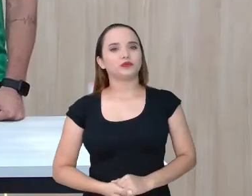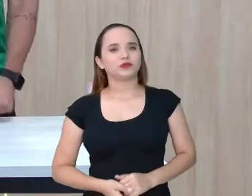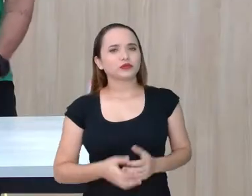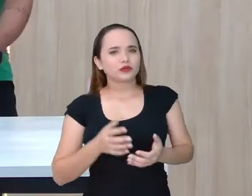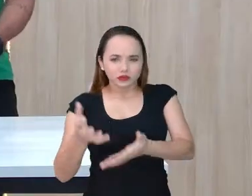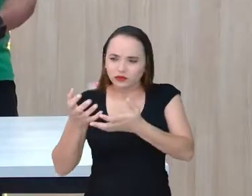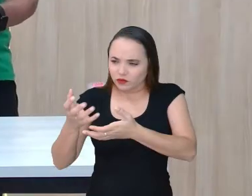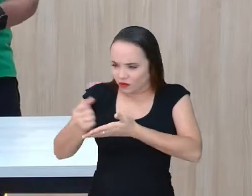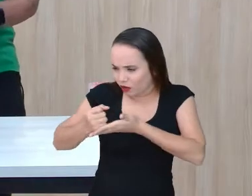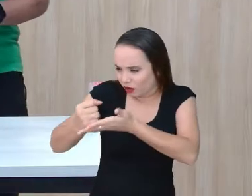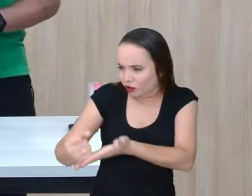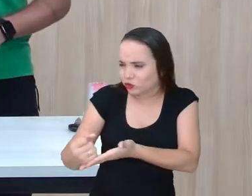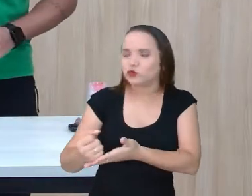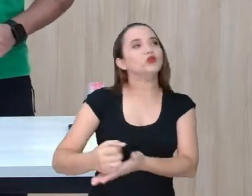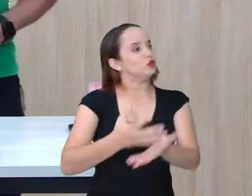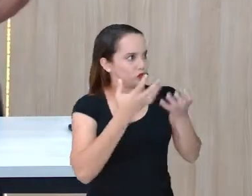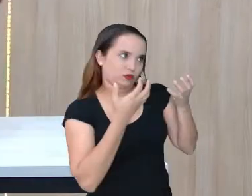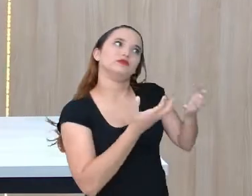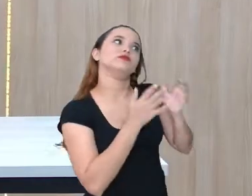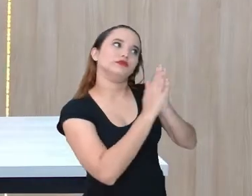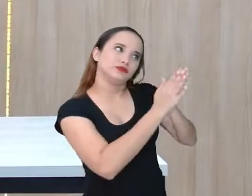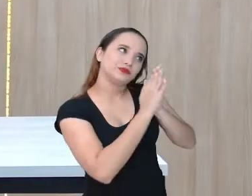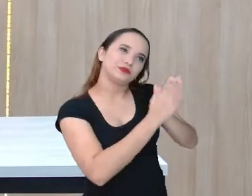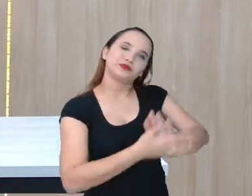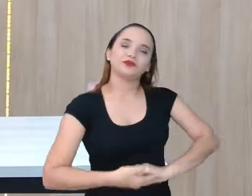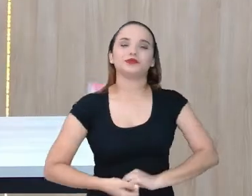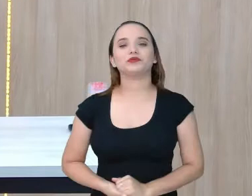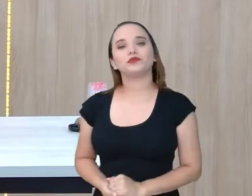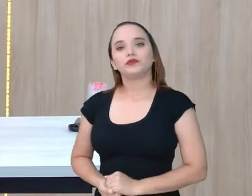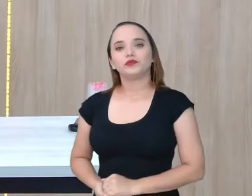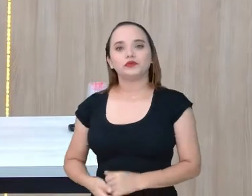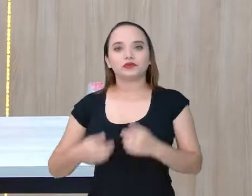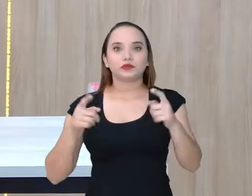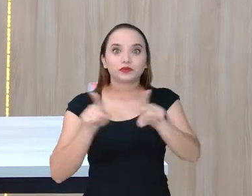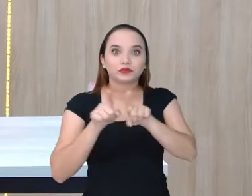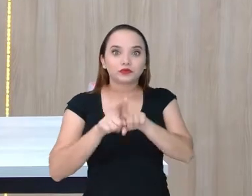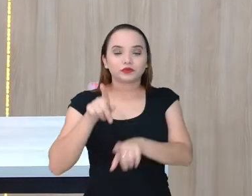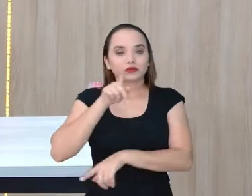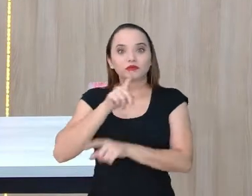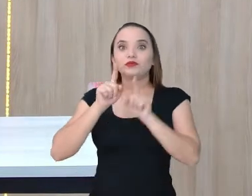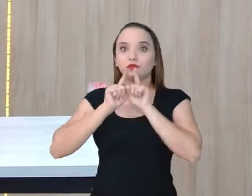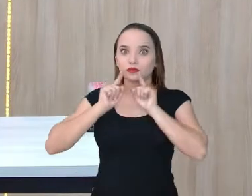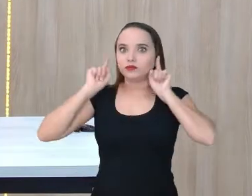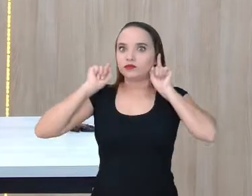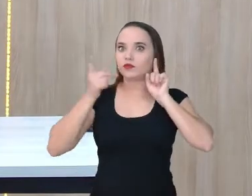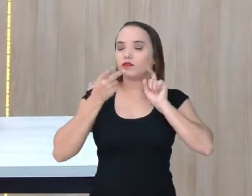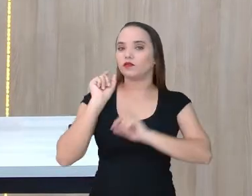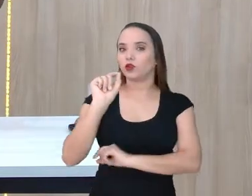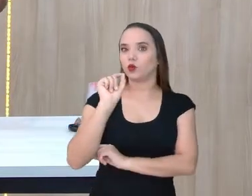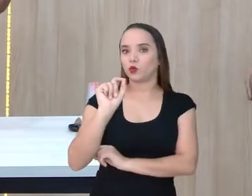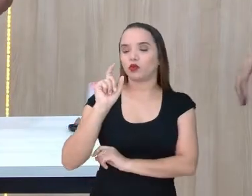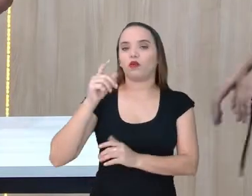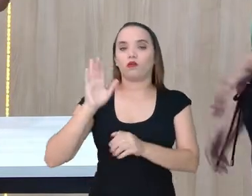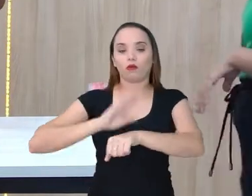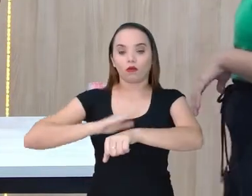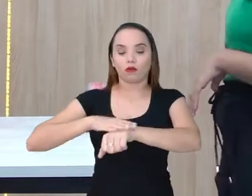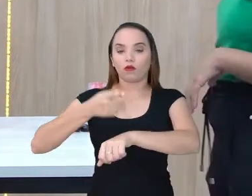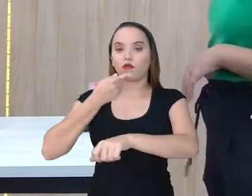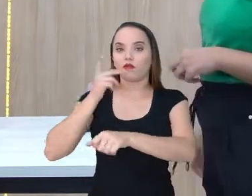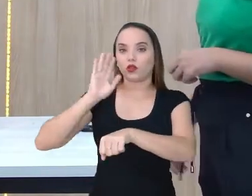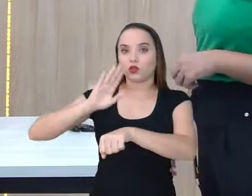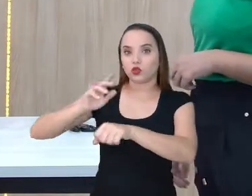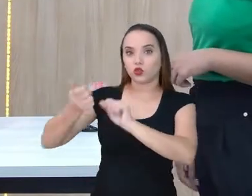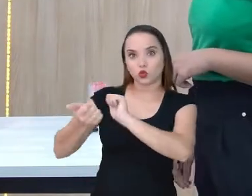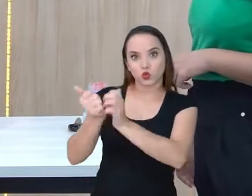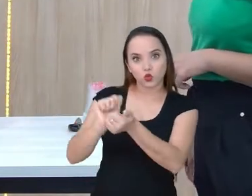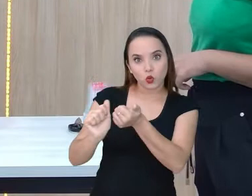fazer... Quero, por favor. Aí, ó, a gente vai montar. E também, Vivi, falou uma coisa aqui, ó. Que, quando a gente fala de jogo de uma forma geral,